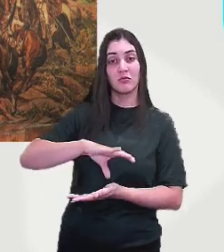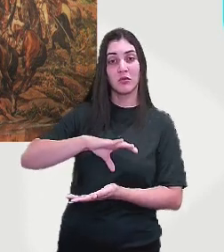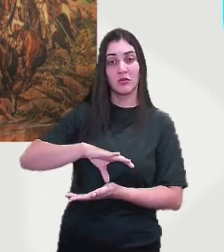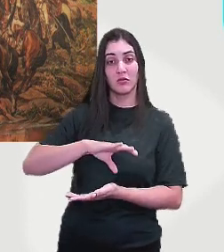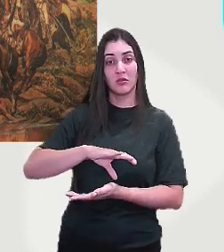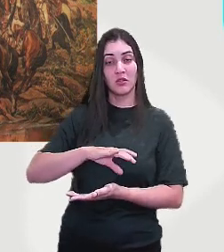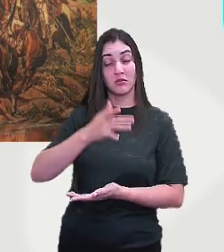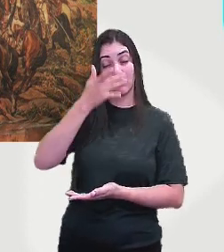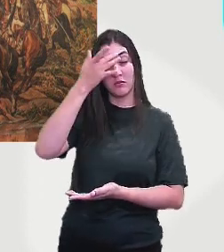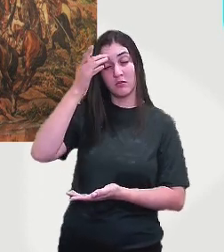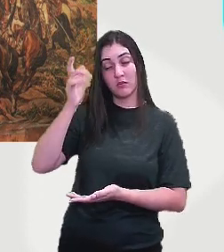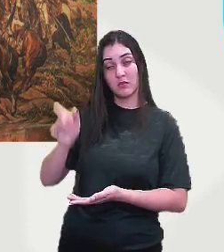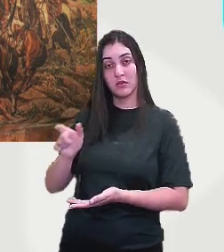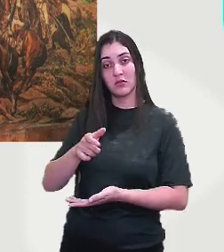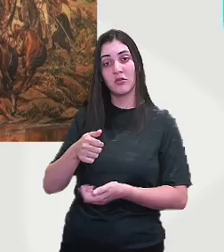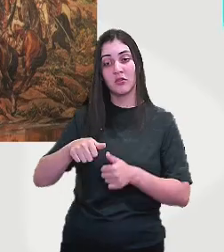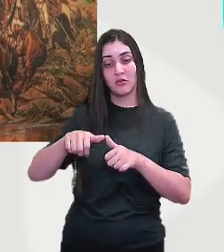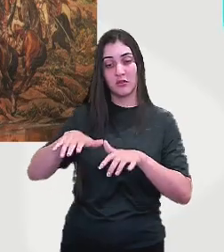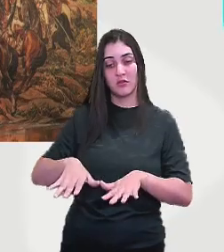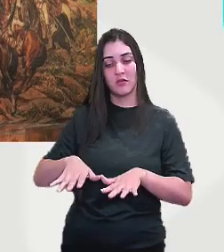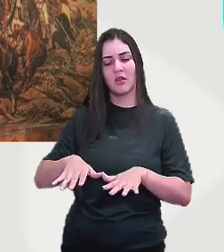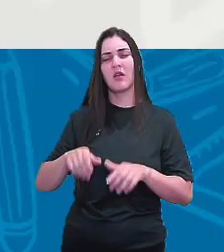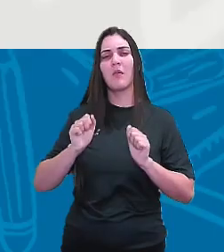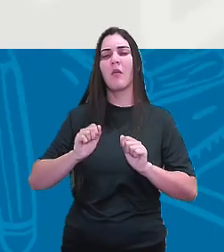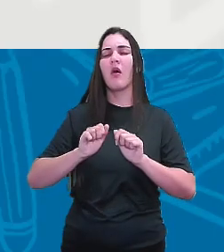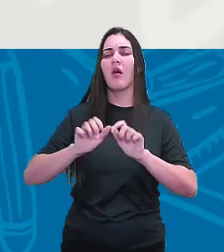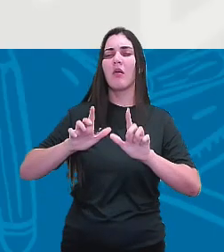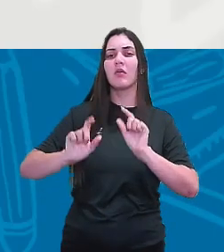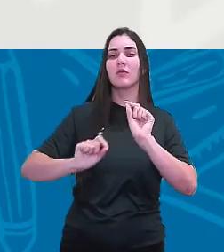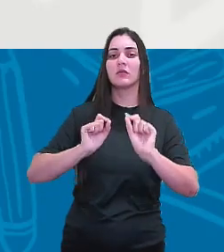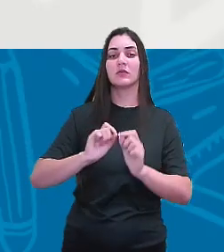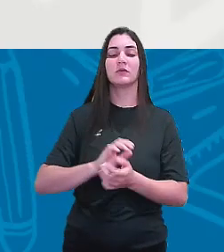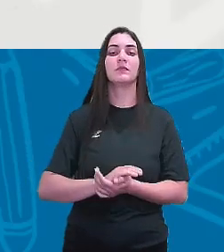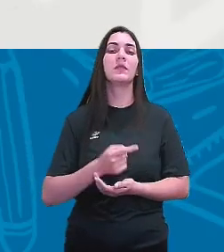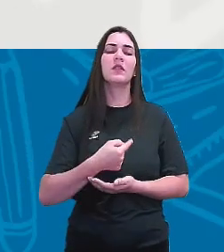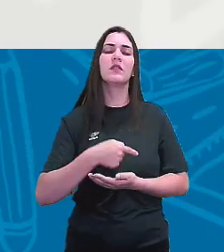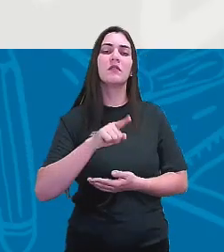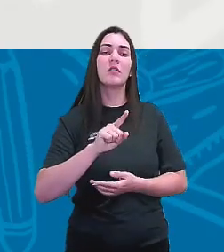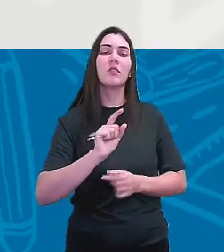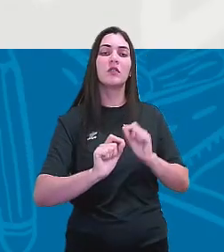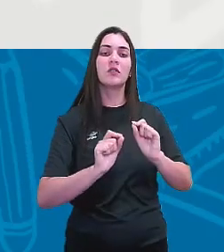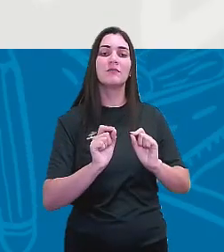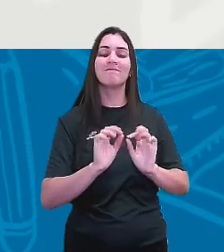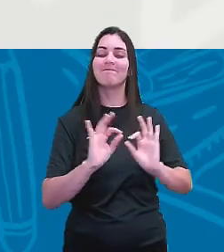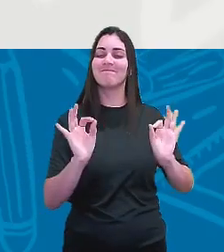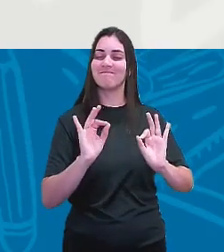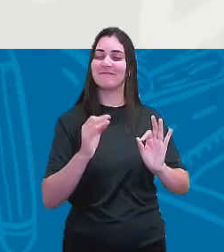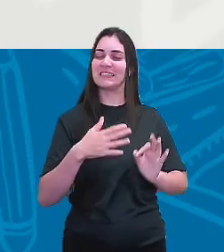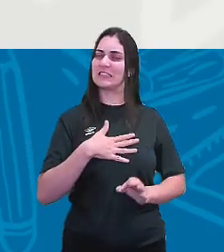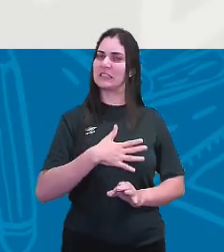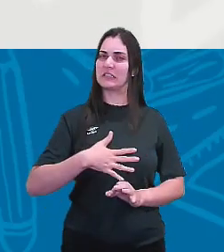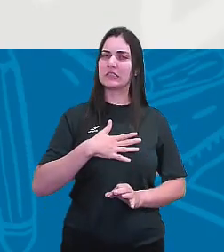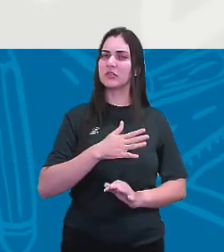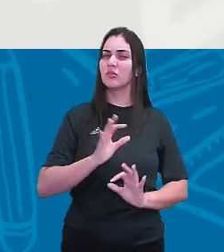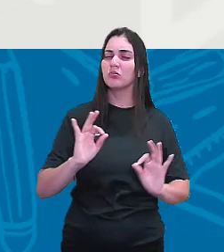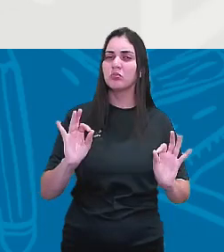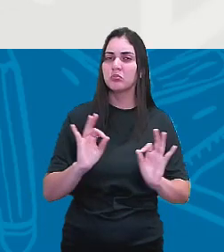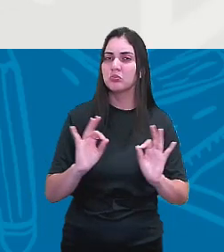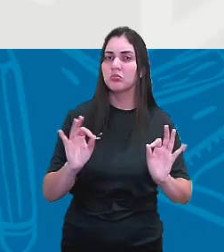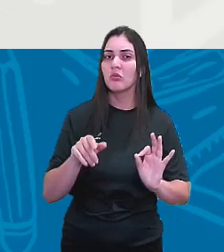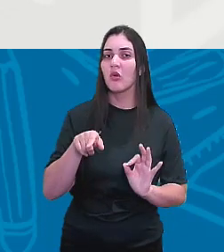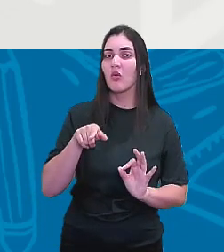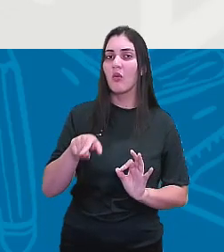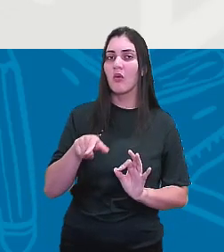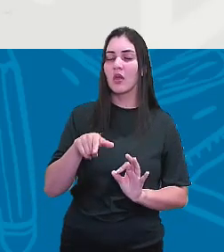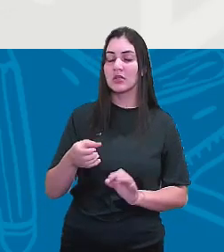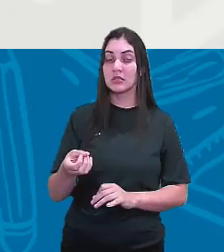ficaram lá, e aí você pode abrir aqui para mim, eles não vão ficar satisfeitos com essa